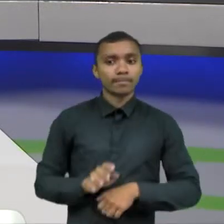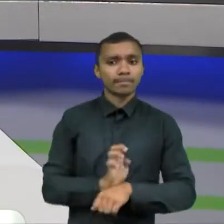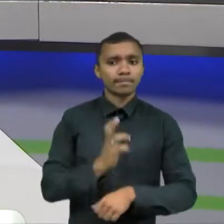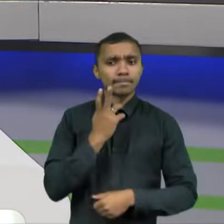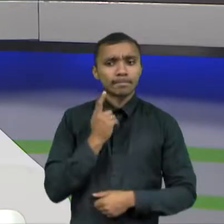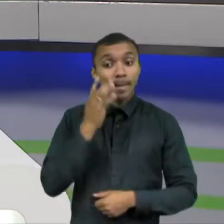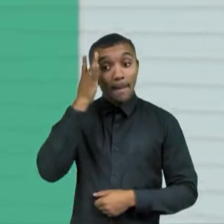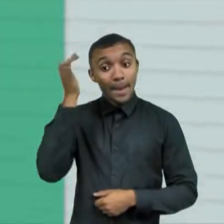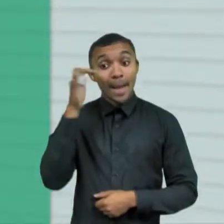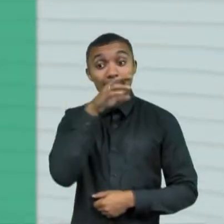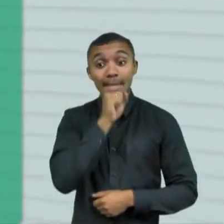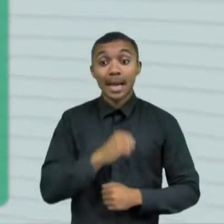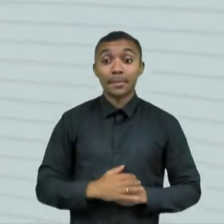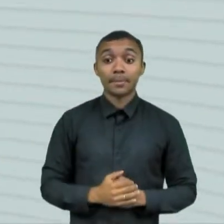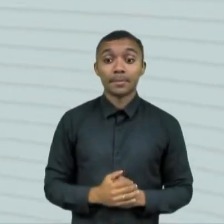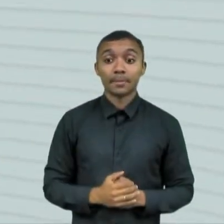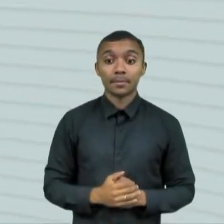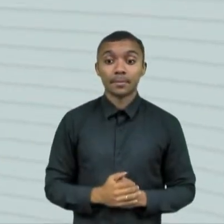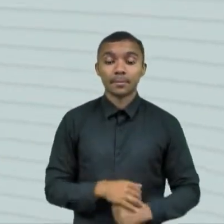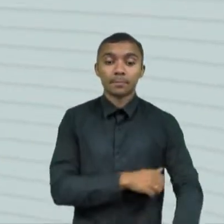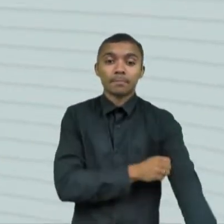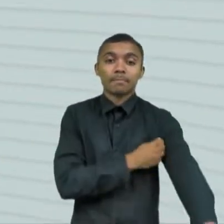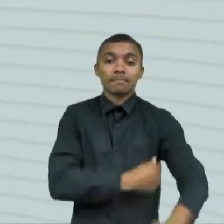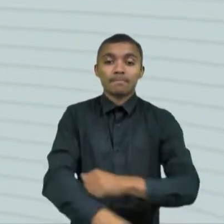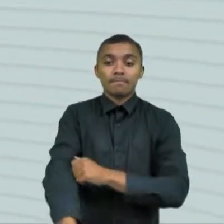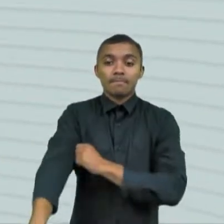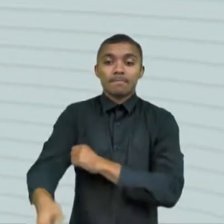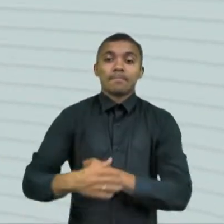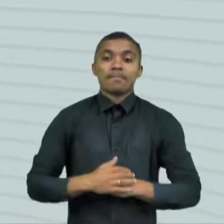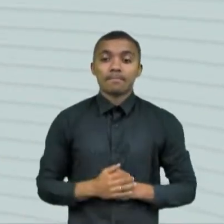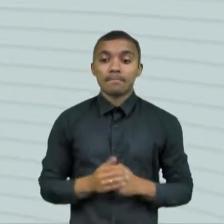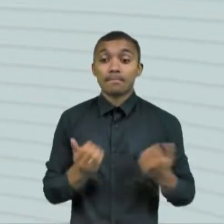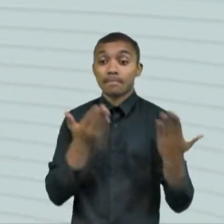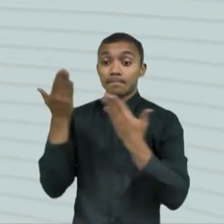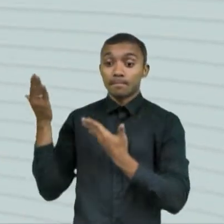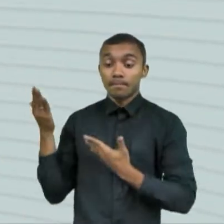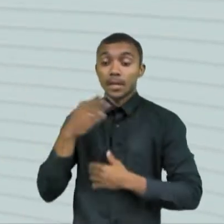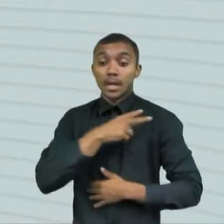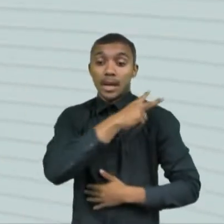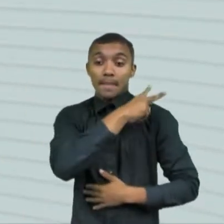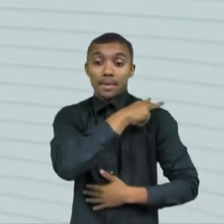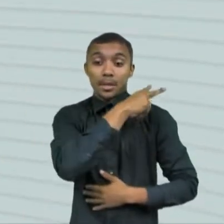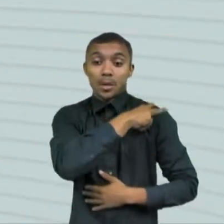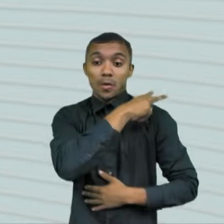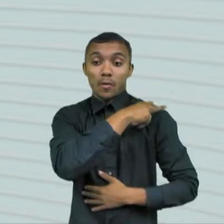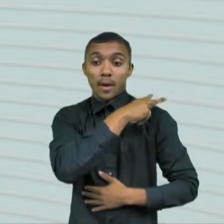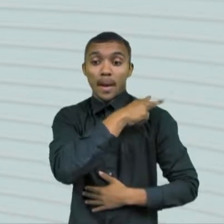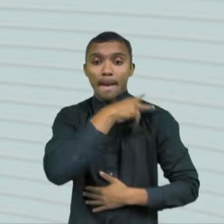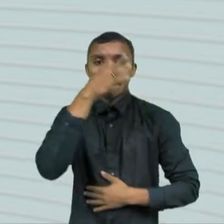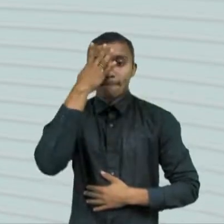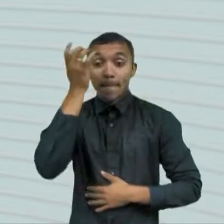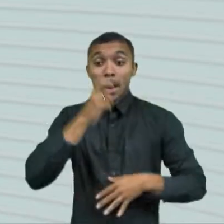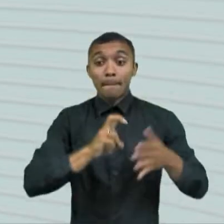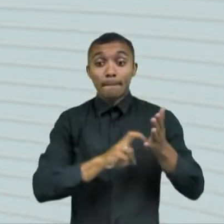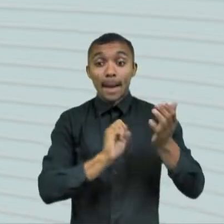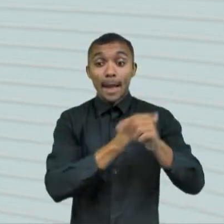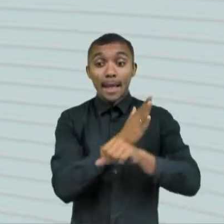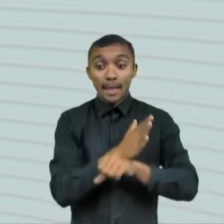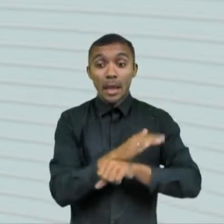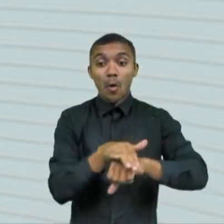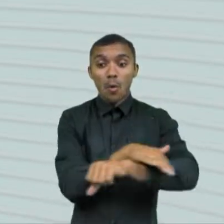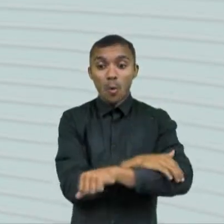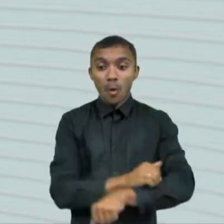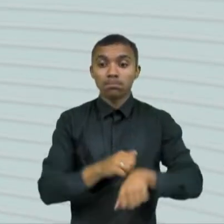este sábado. O candidato do União Brasil, o capitão Wagner, pela manhã participa de caminhada em